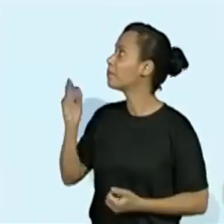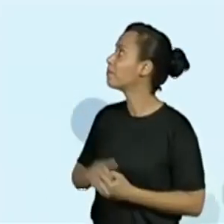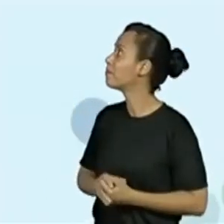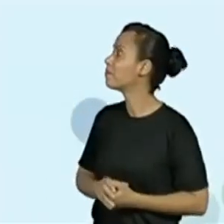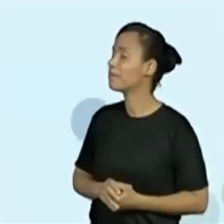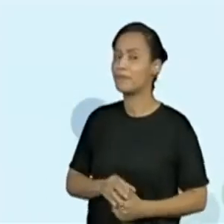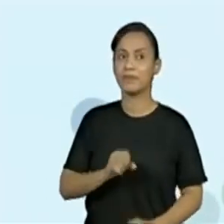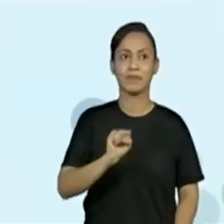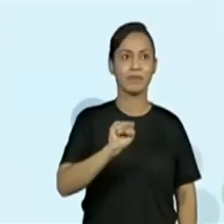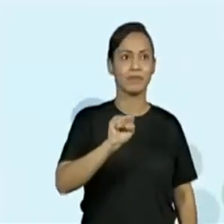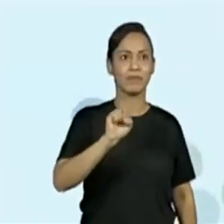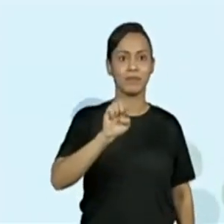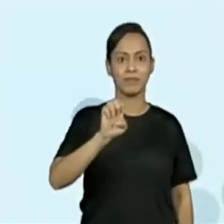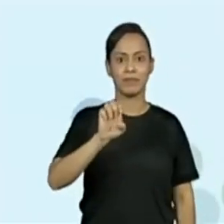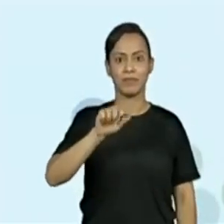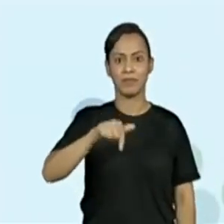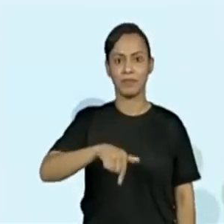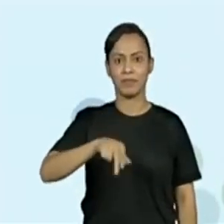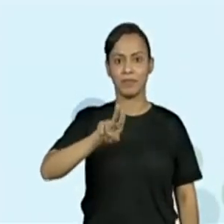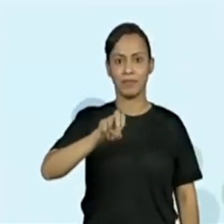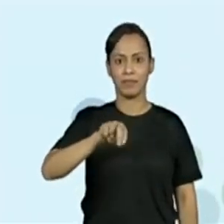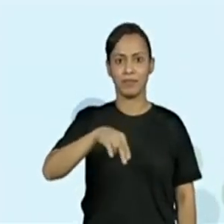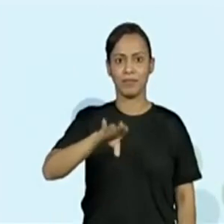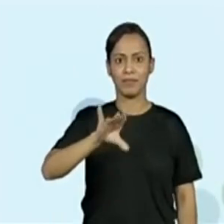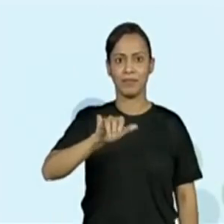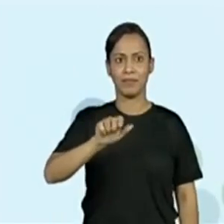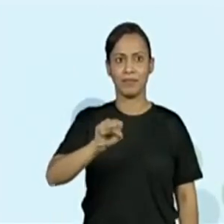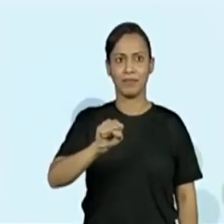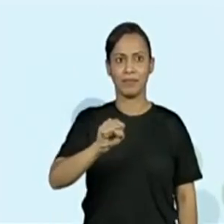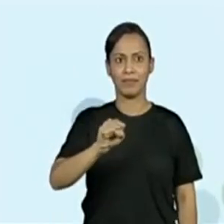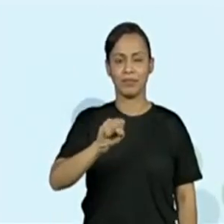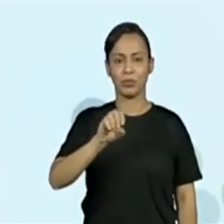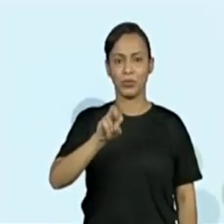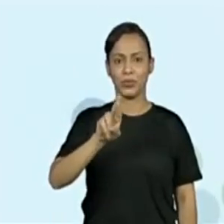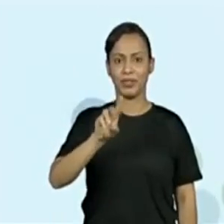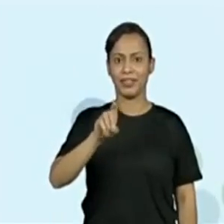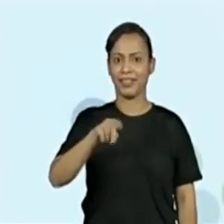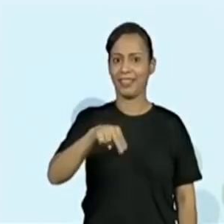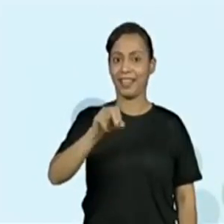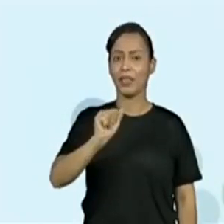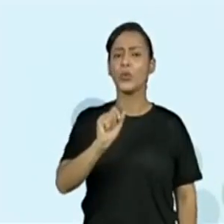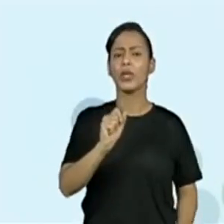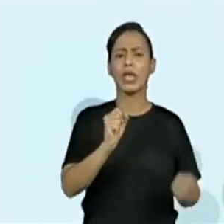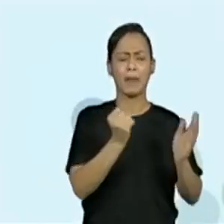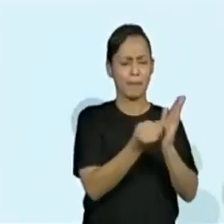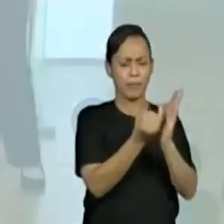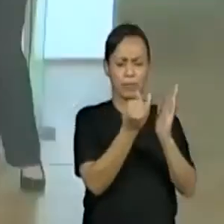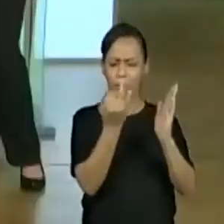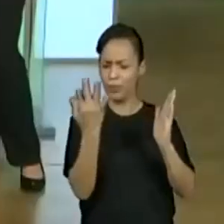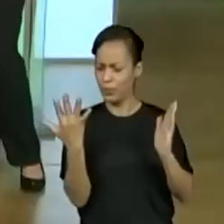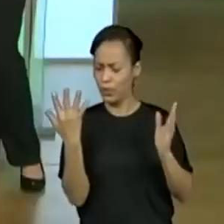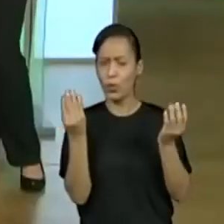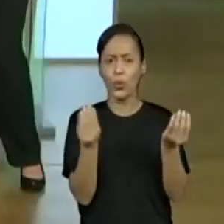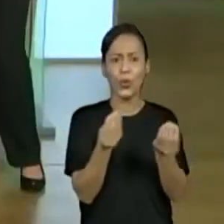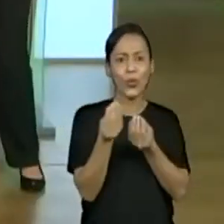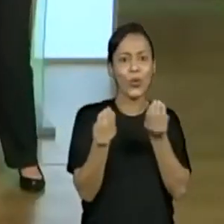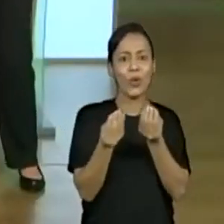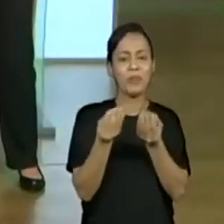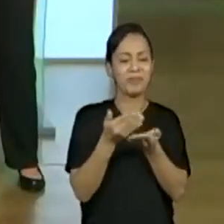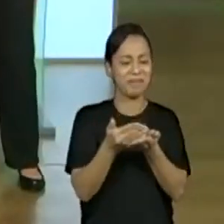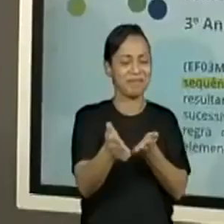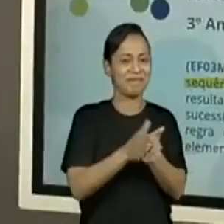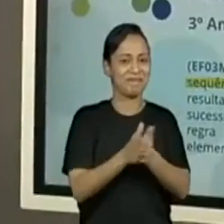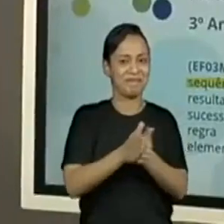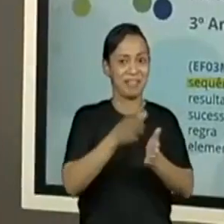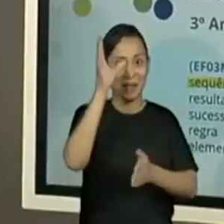Sequências Ordenadas Parte A. Isso quer dizer que a parte B vem por aí, não é? Ah, vem por aí. Acontecerá em breve. A